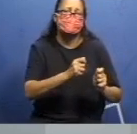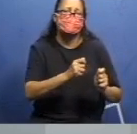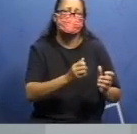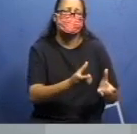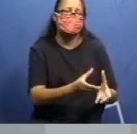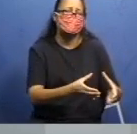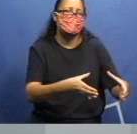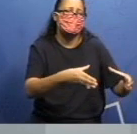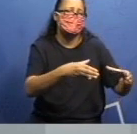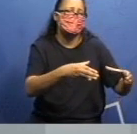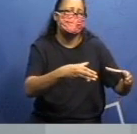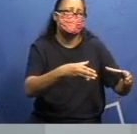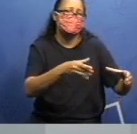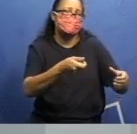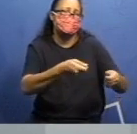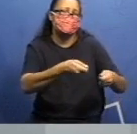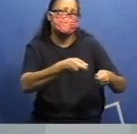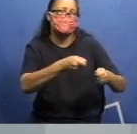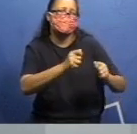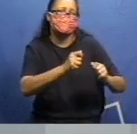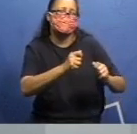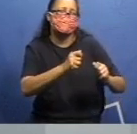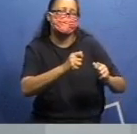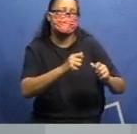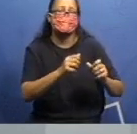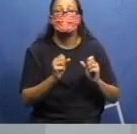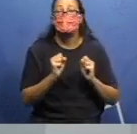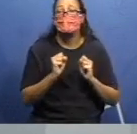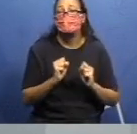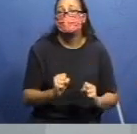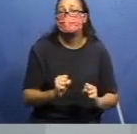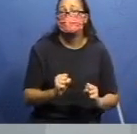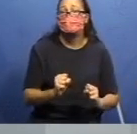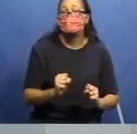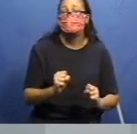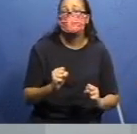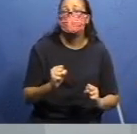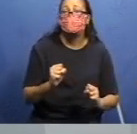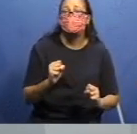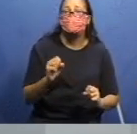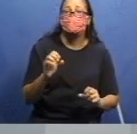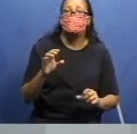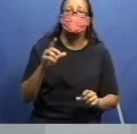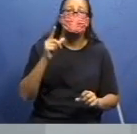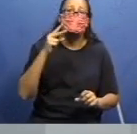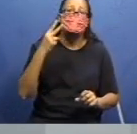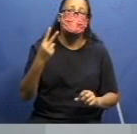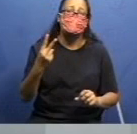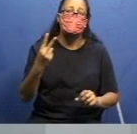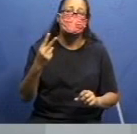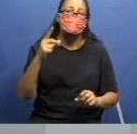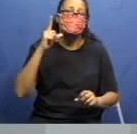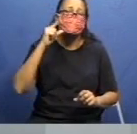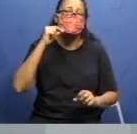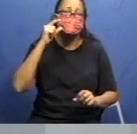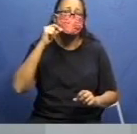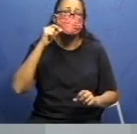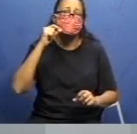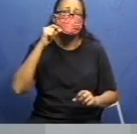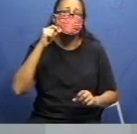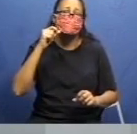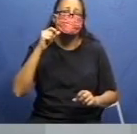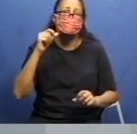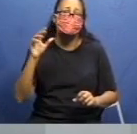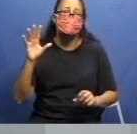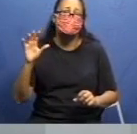pescaria? Eu posso pegar do jeito que eu quiser. Então, eu posso pegar os dois lápis na mesma mão, ou eu posso colocar um em cada